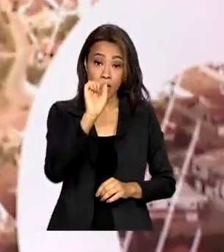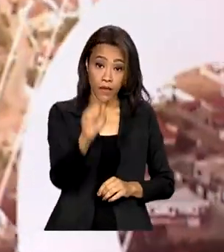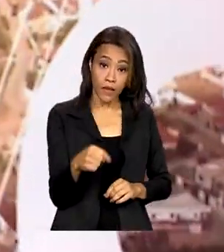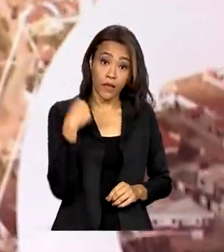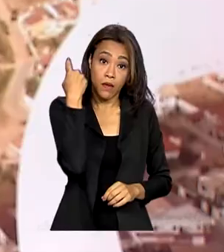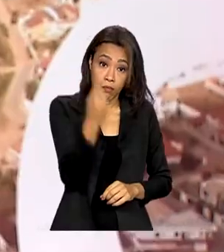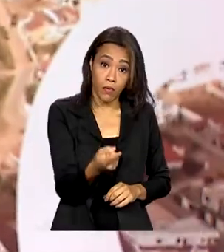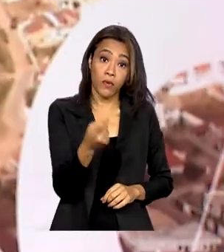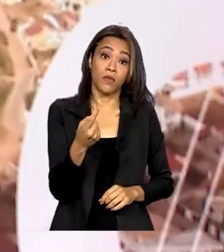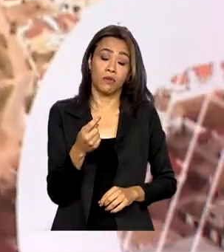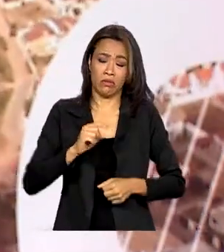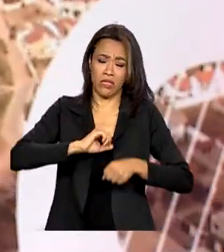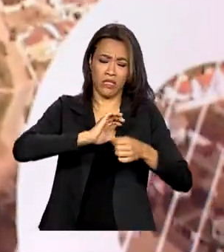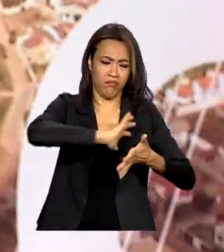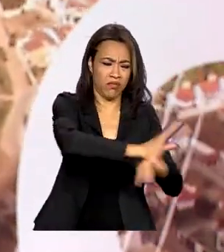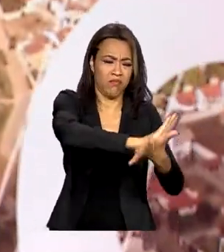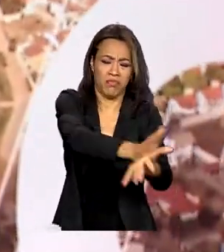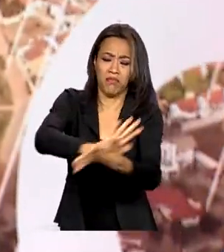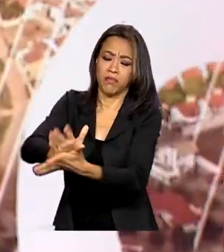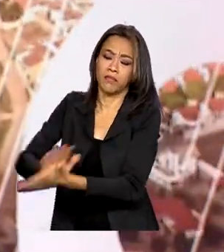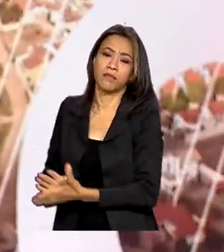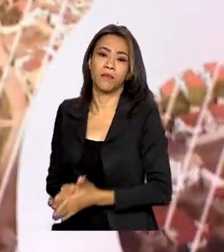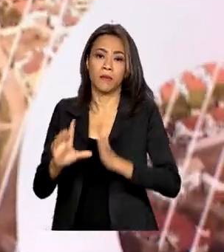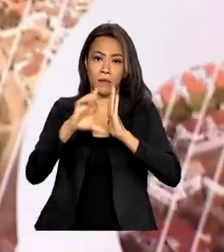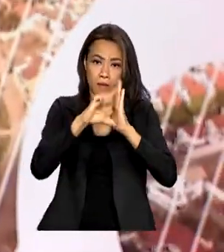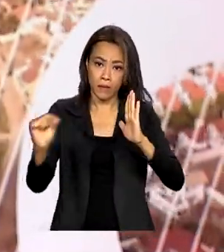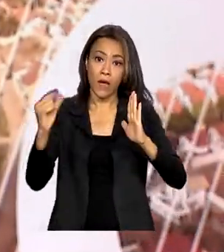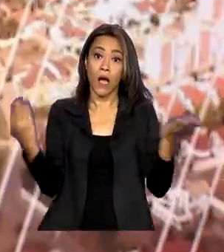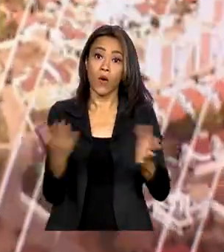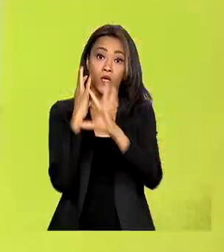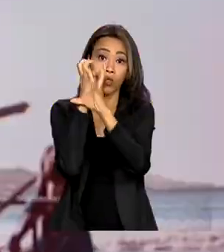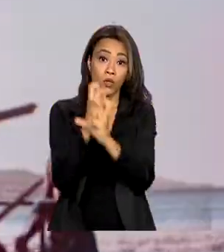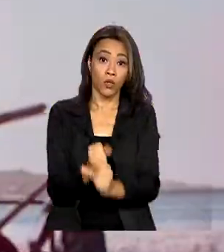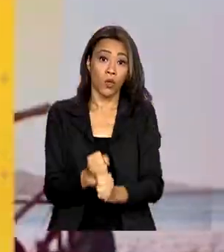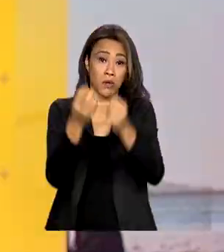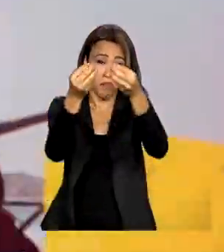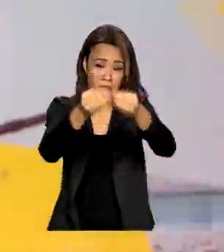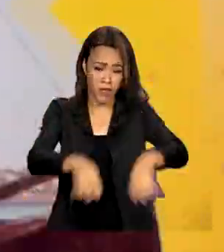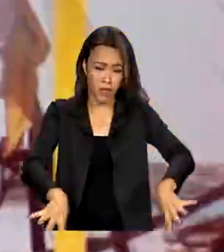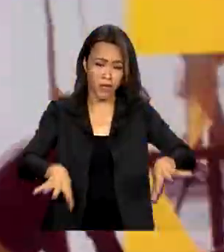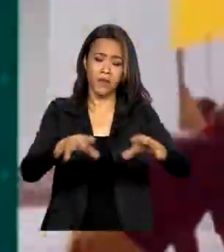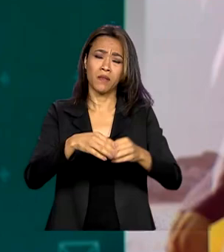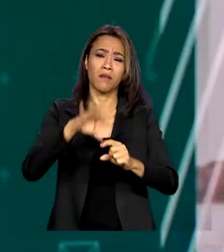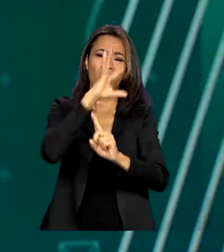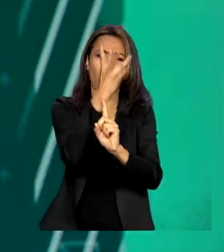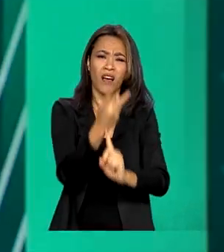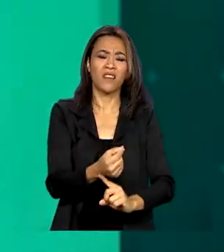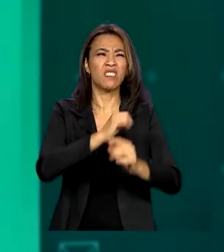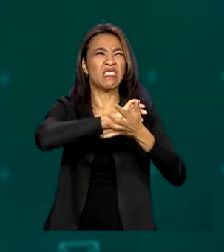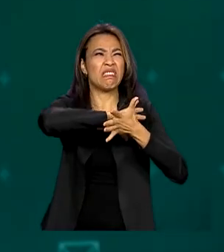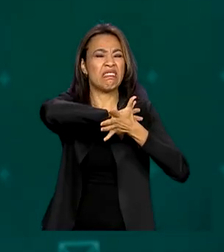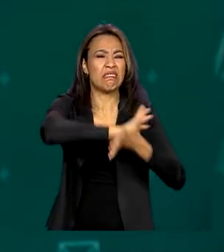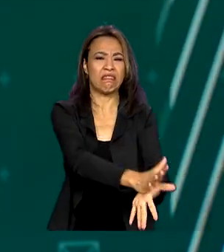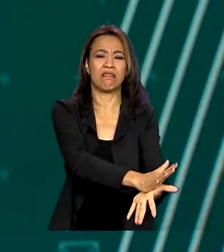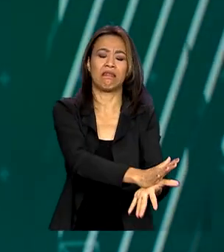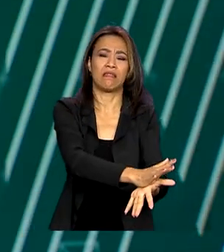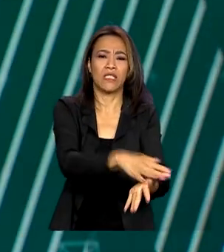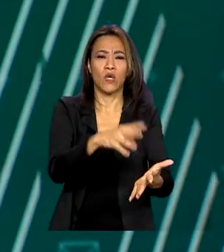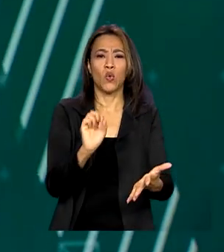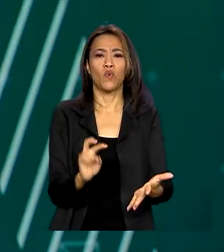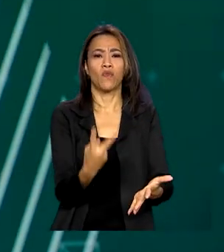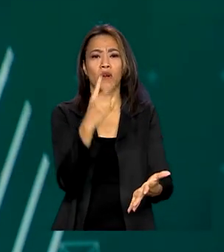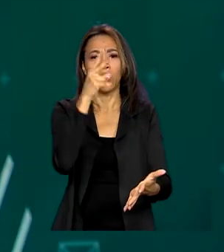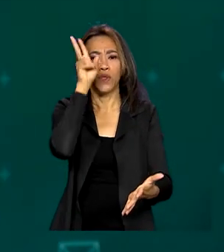causado pelos vândalos, o Palácio do Planalto conta os prejuízos. Foram tantas obras de artes destruídas que o valor histórico